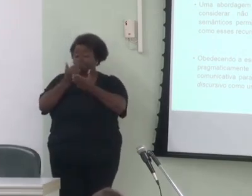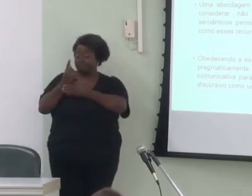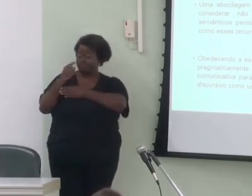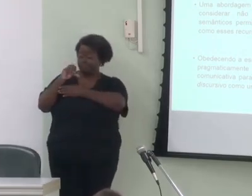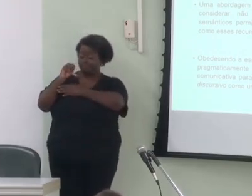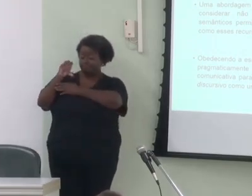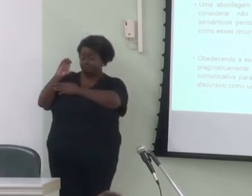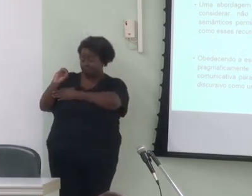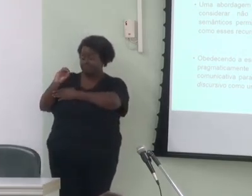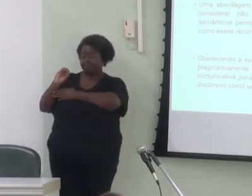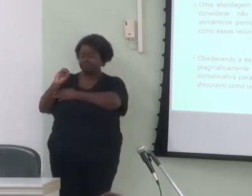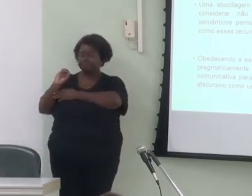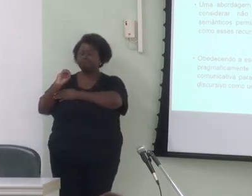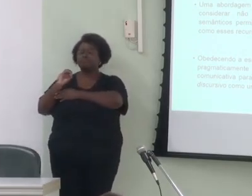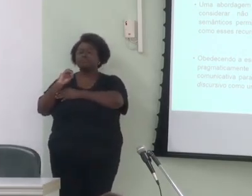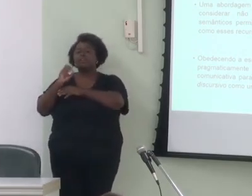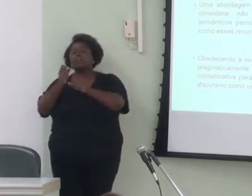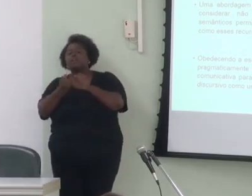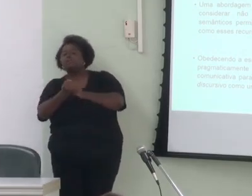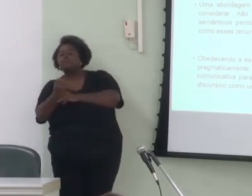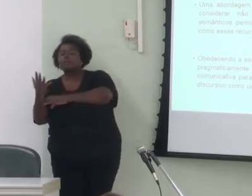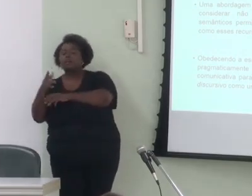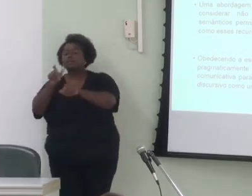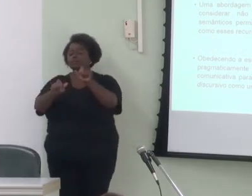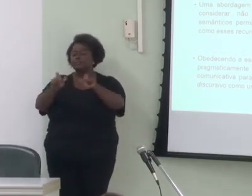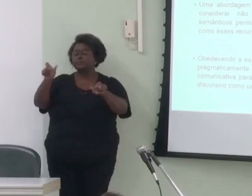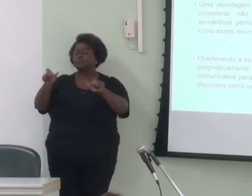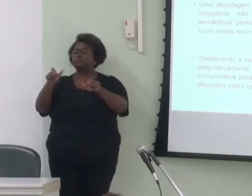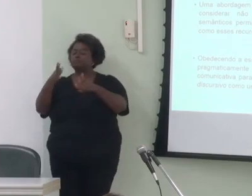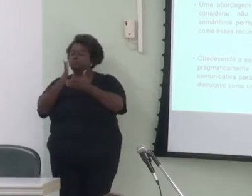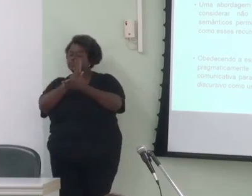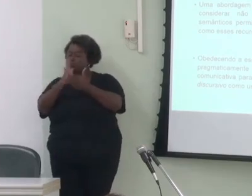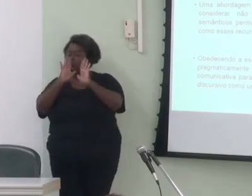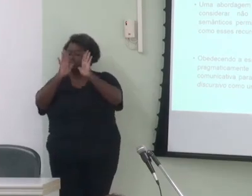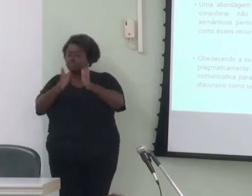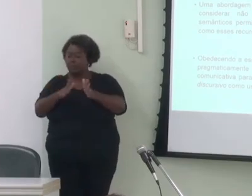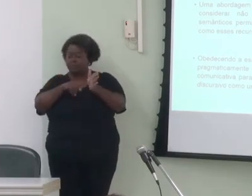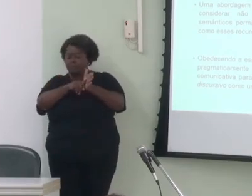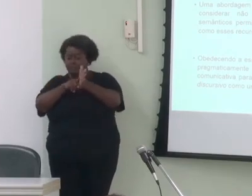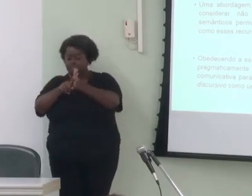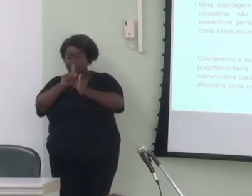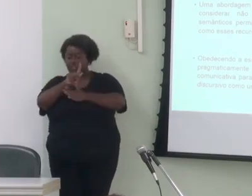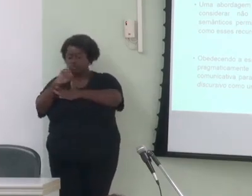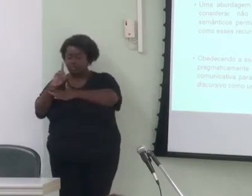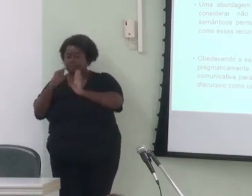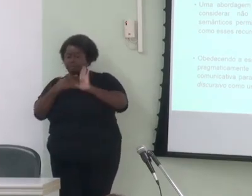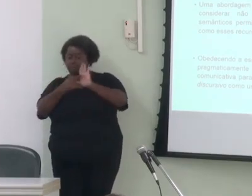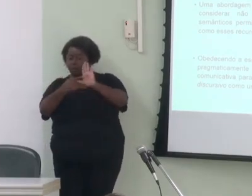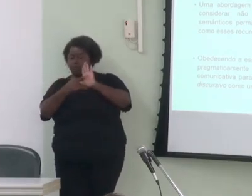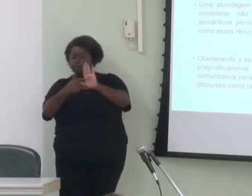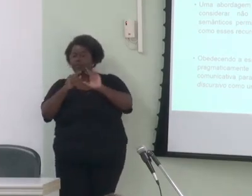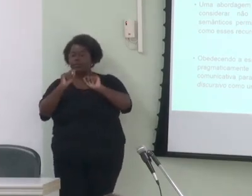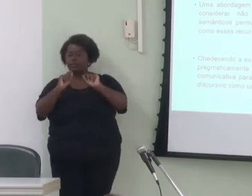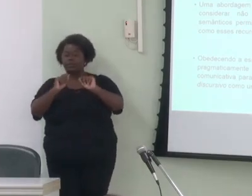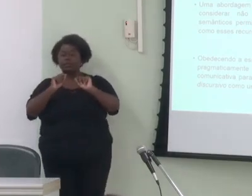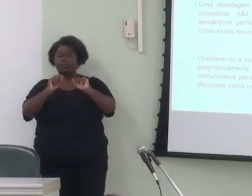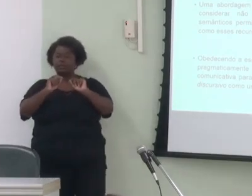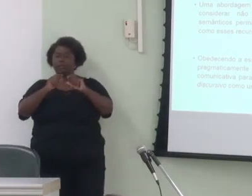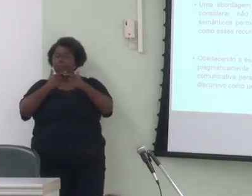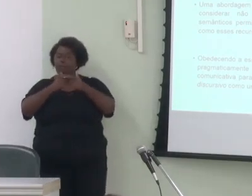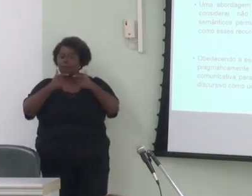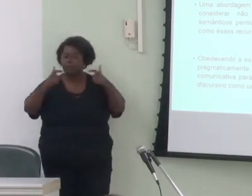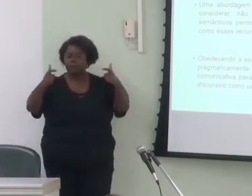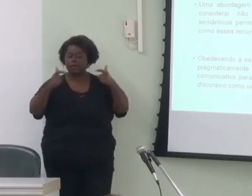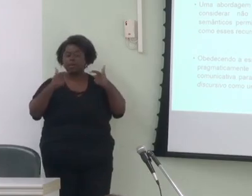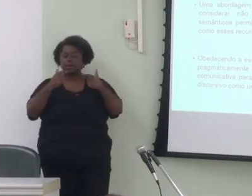vários seguidores da gramática funcional apontavam a necessidade de expansão da unidade de análise da